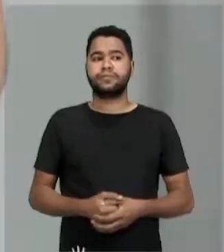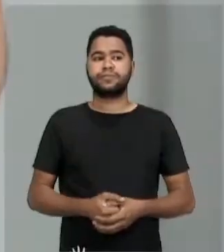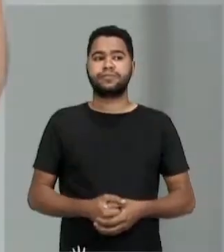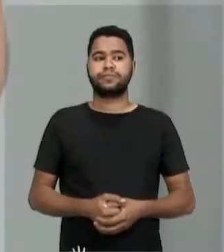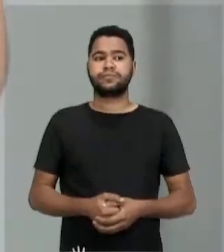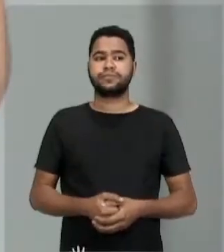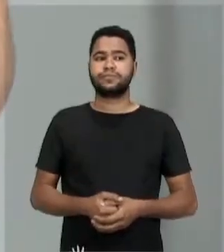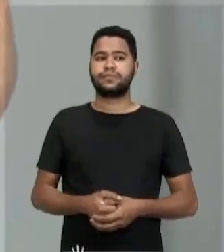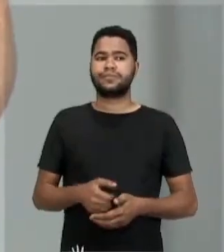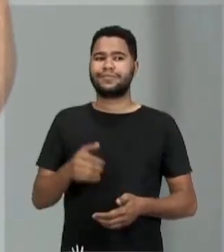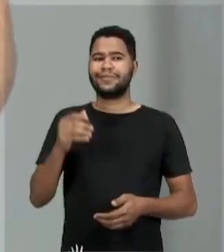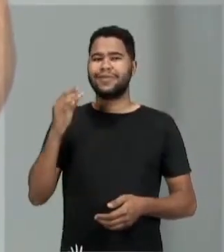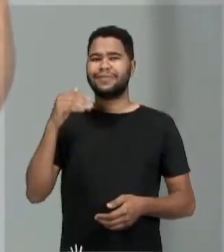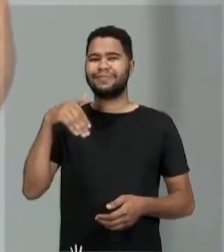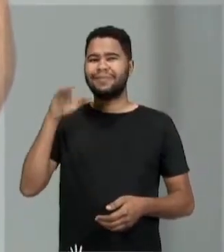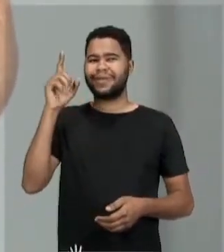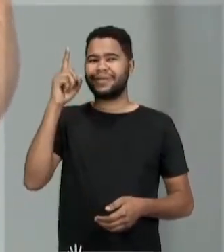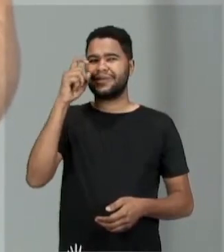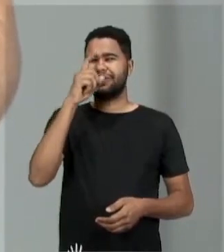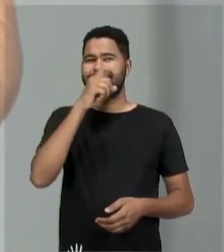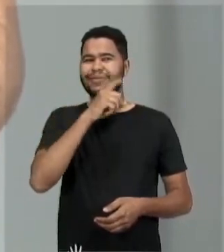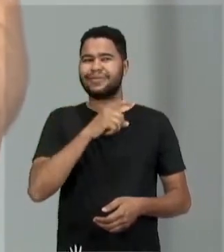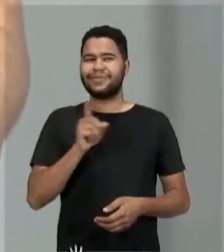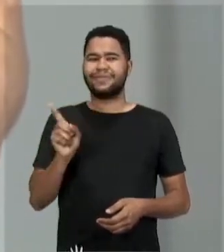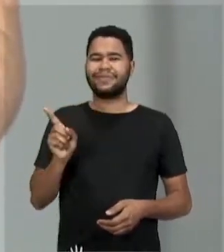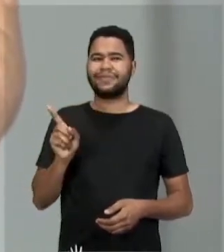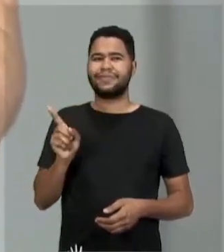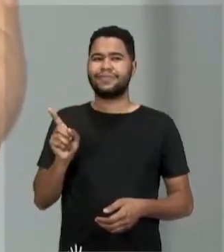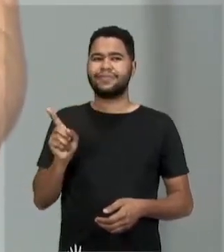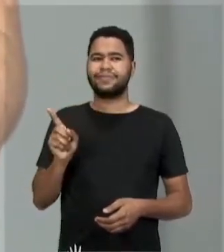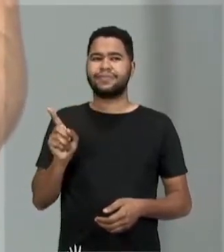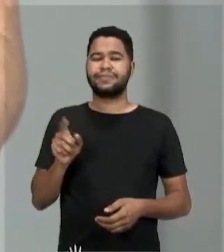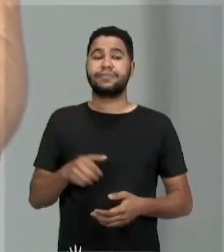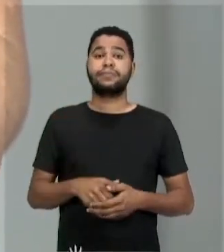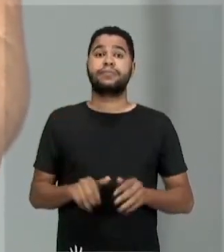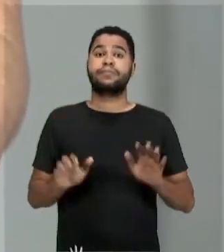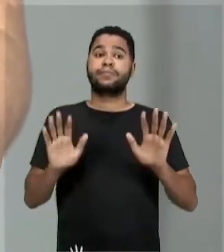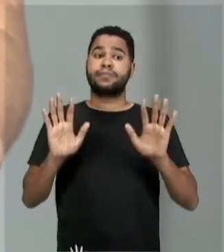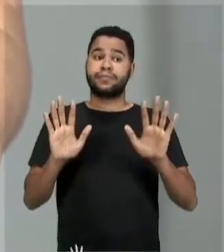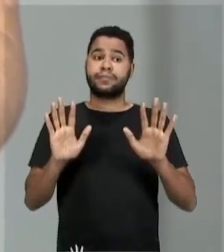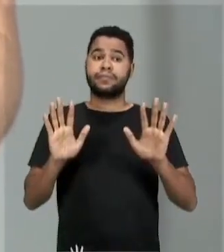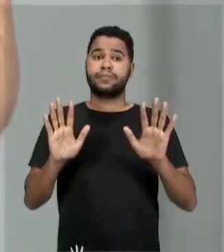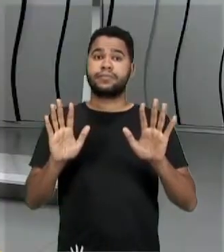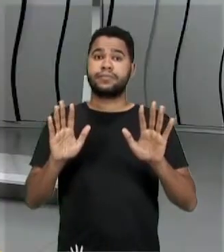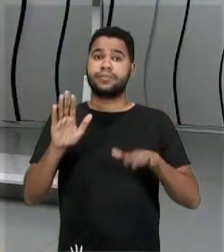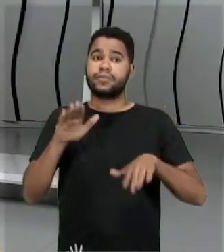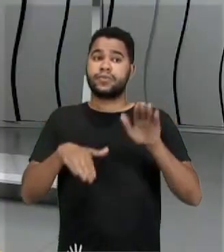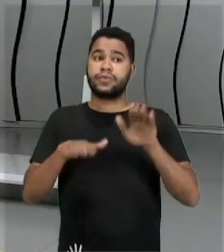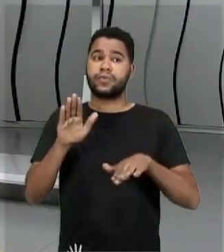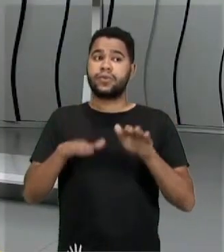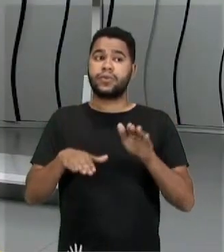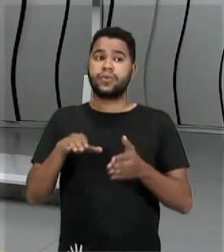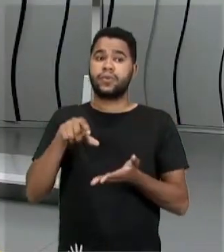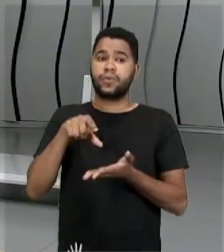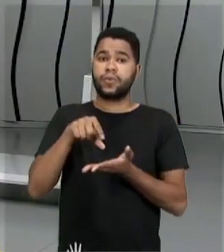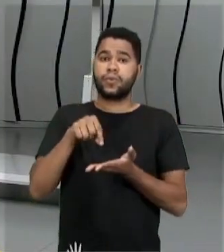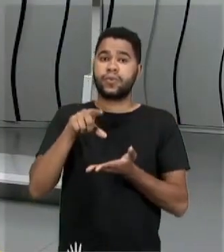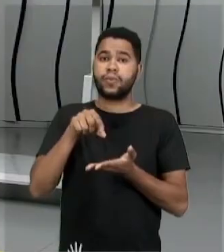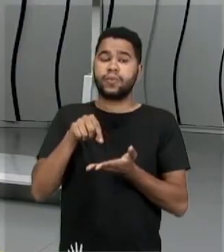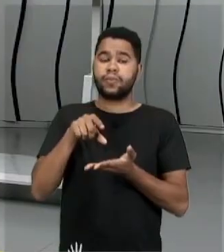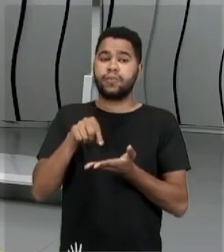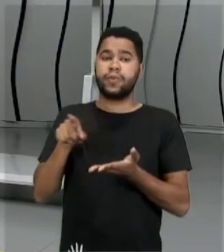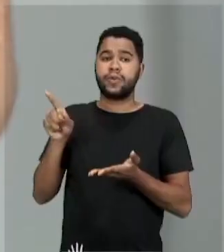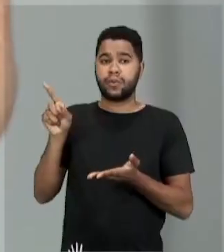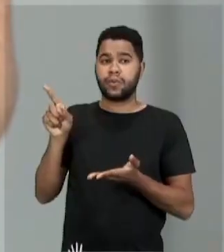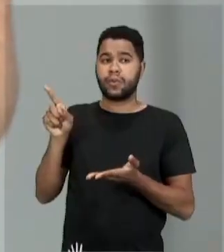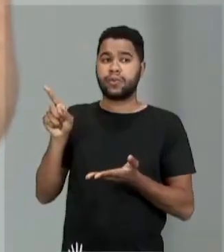ficaria mais difícil pegar com esse bico aqui, tá? Mas, talvez com bico em forma de pinça